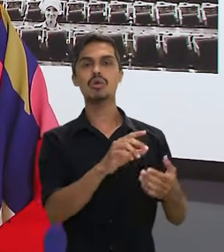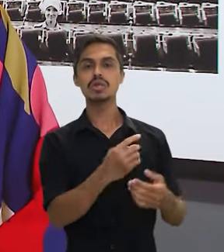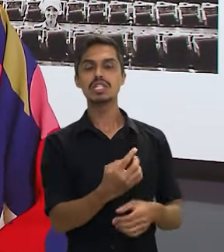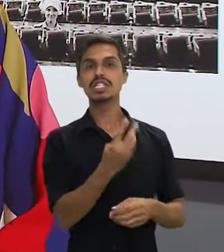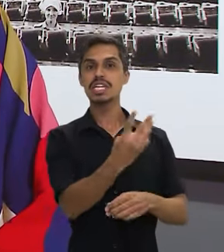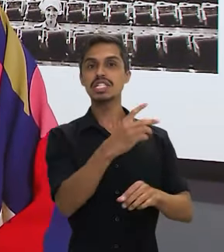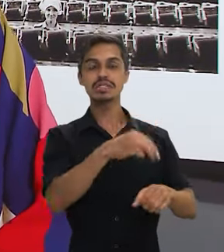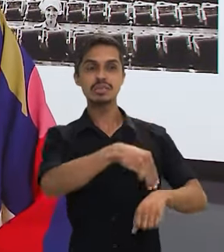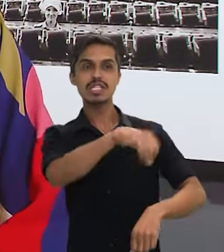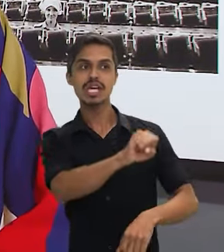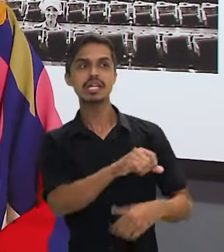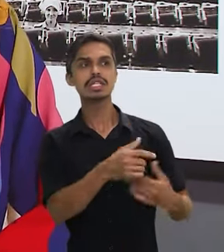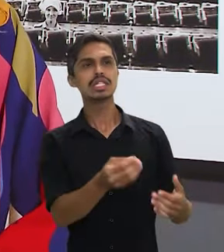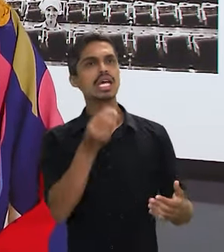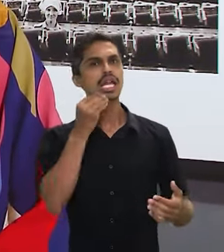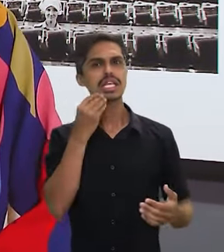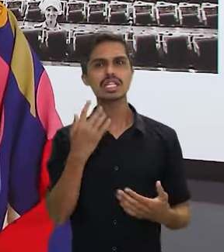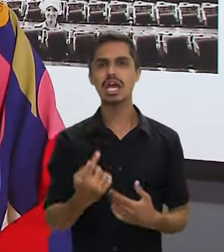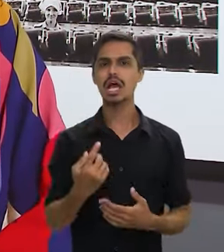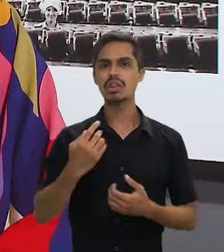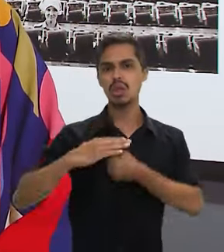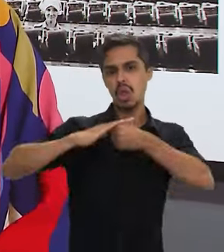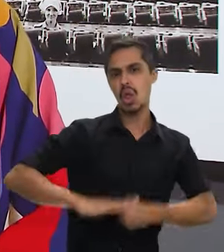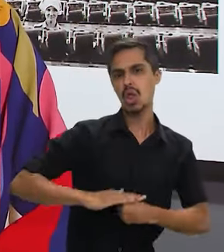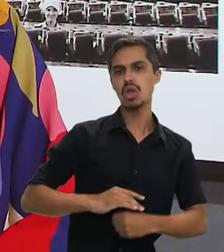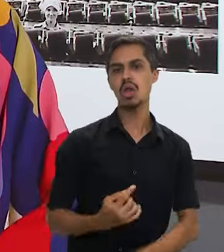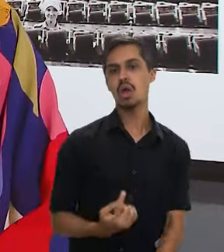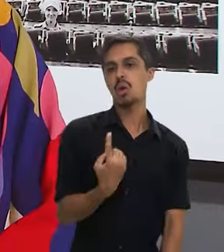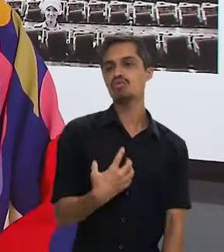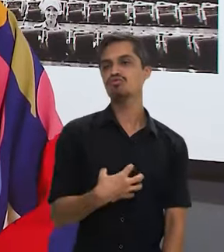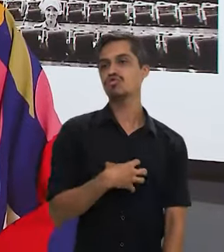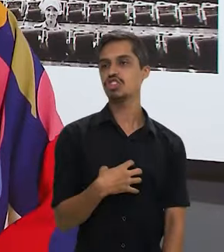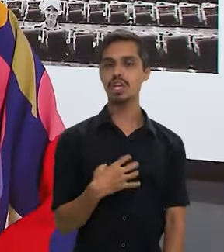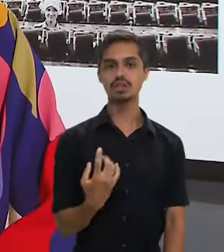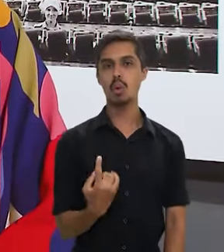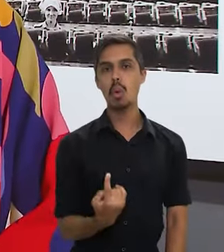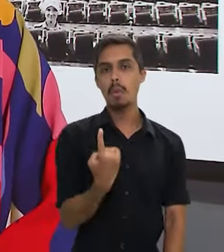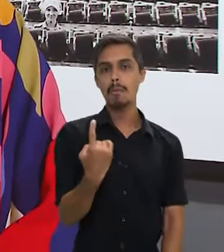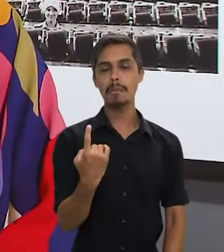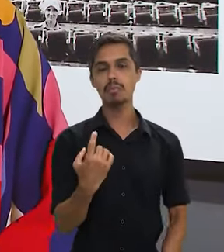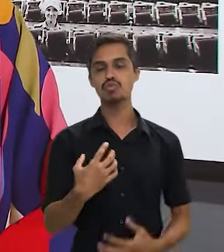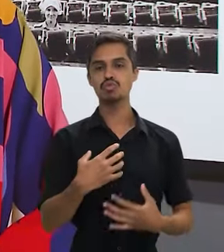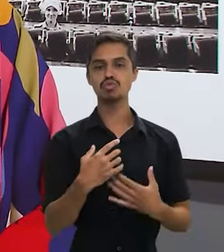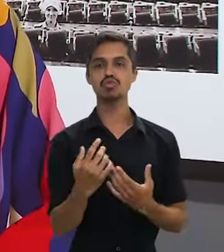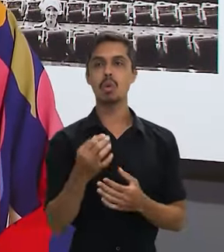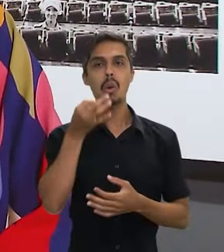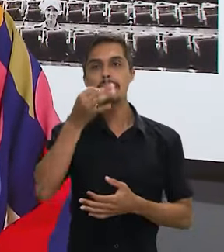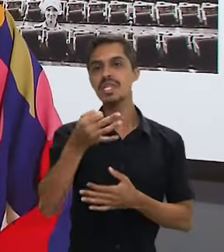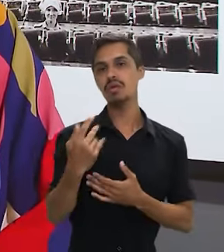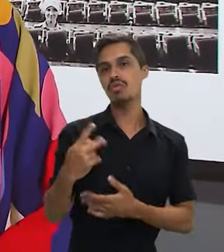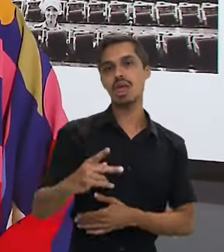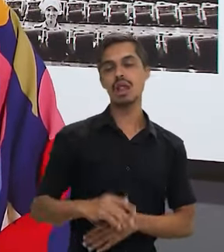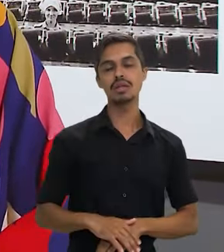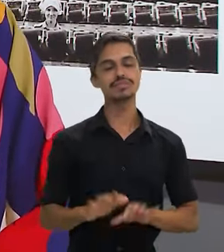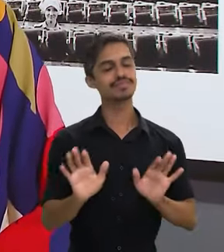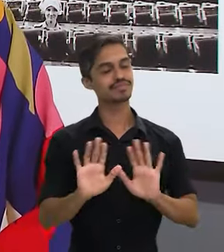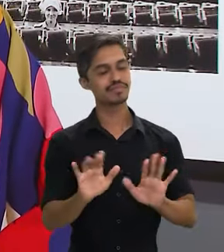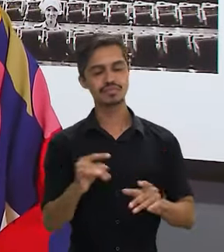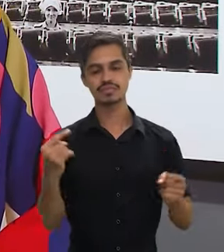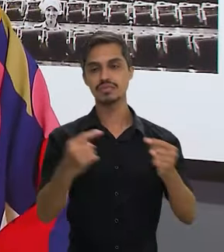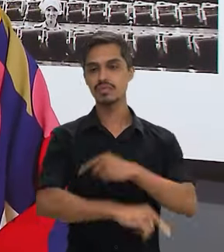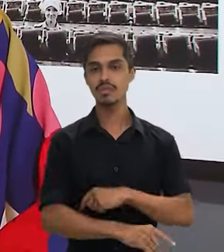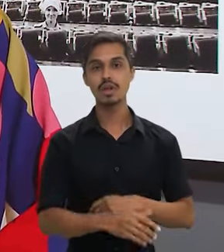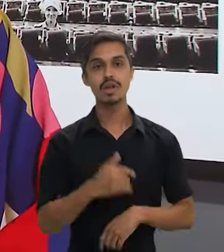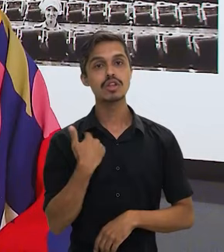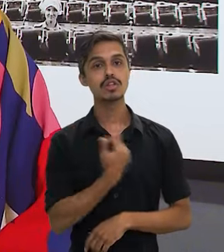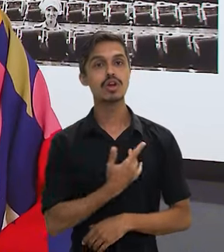é uma das formas de violência, de tentarem nos resumir a apenas uma única coisa que somos, né, ou que acham que somos e que na real nós